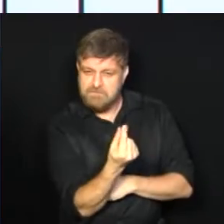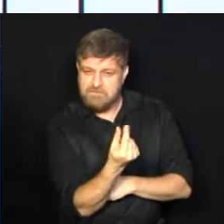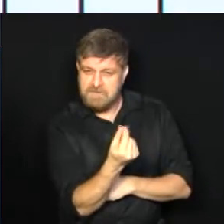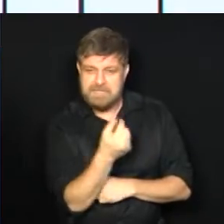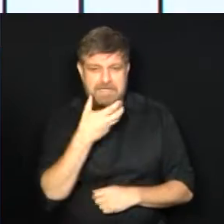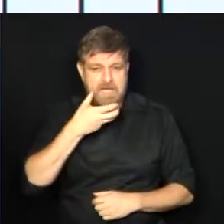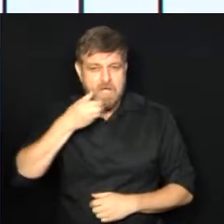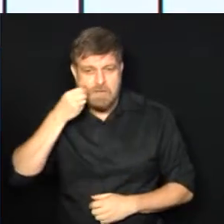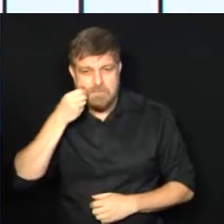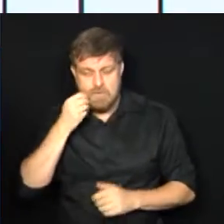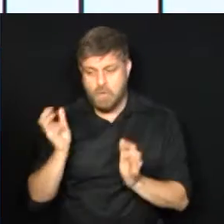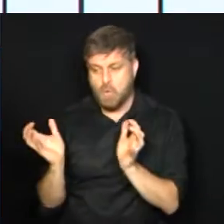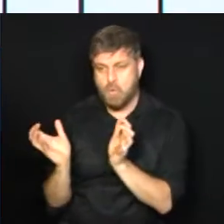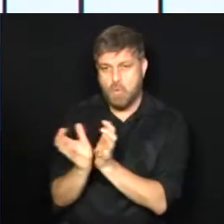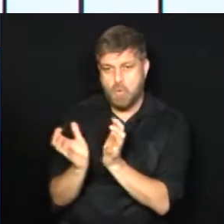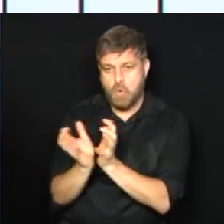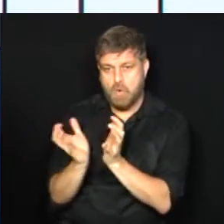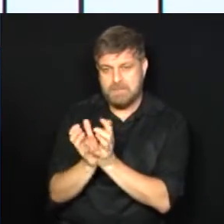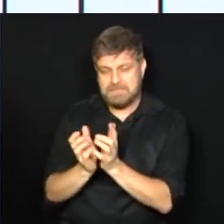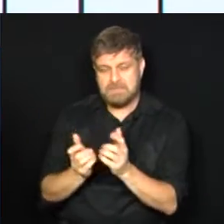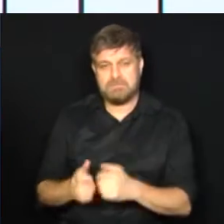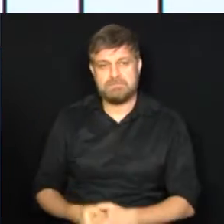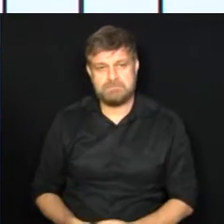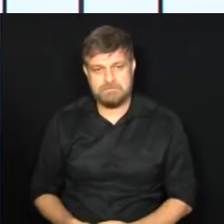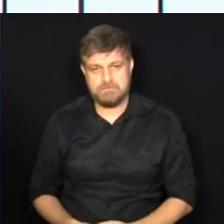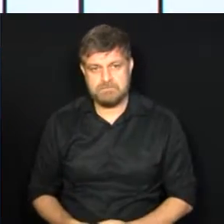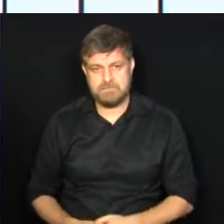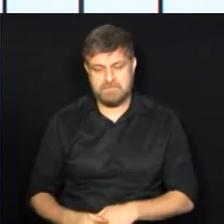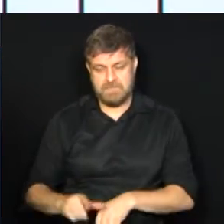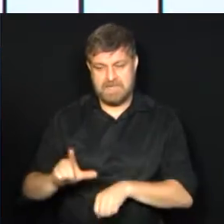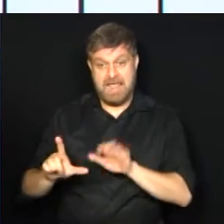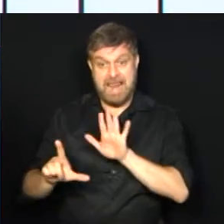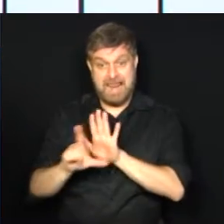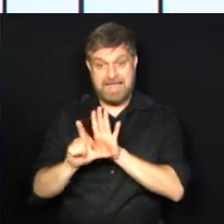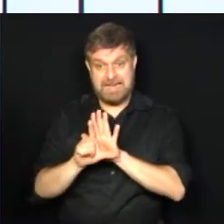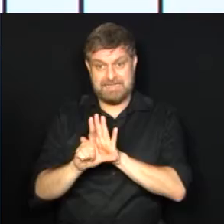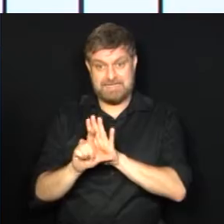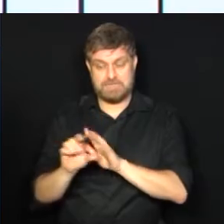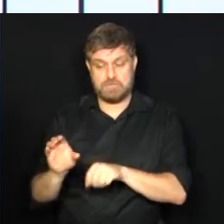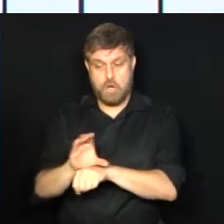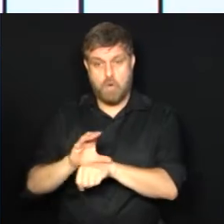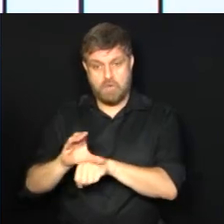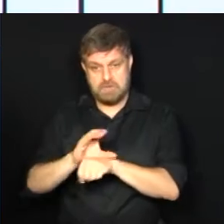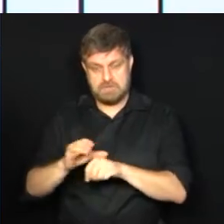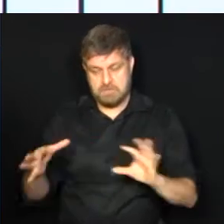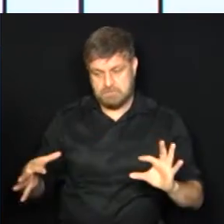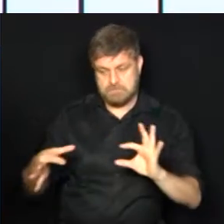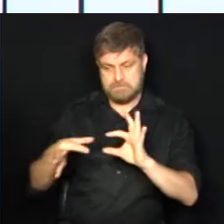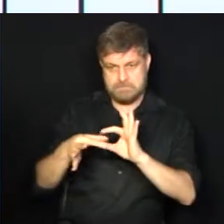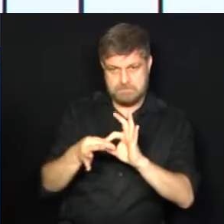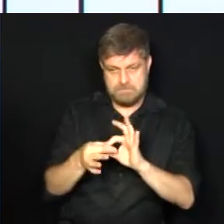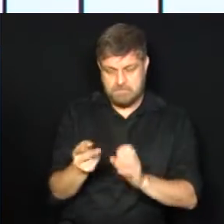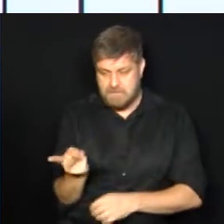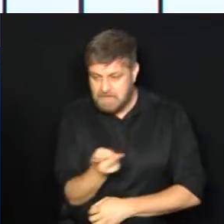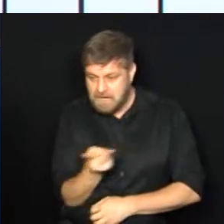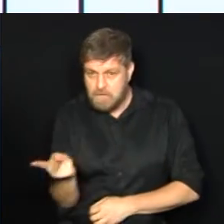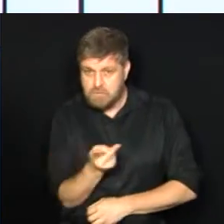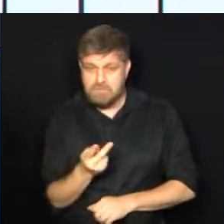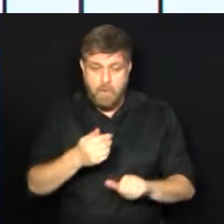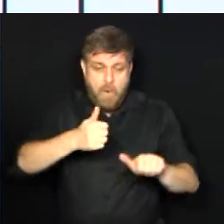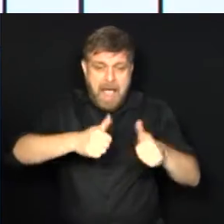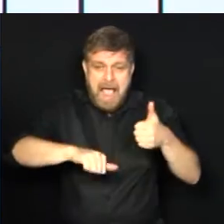Orçamento juntamente com a Comissão de Constituição e Legalidade. As duas comissões vão analisar